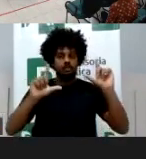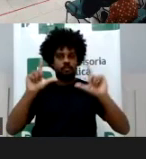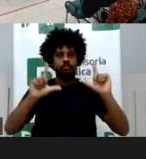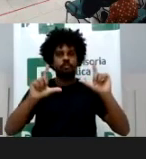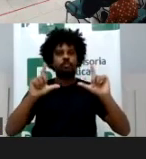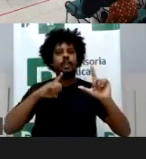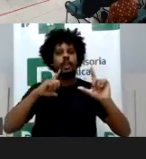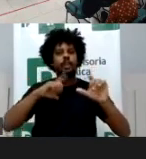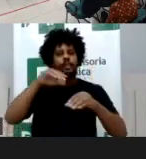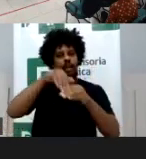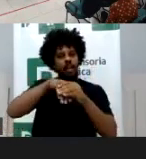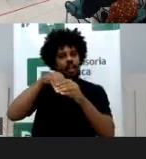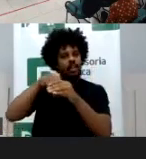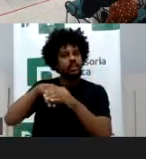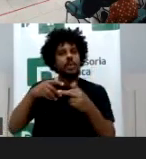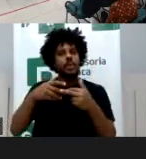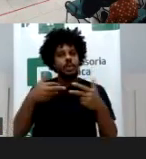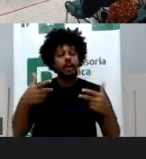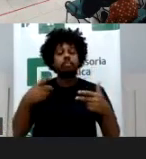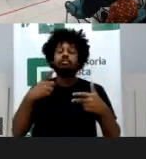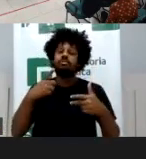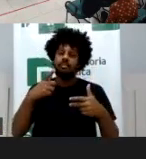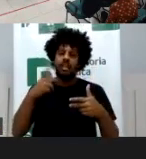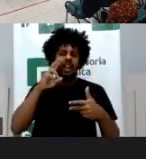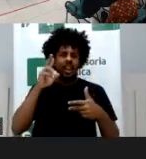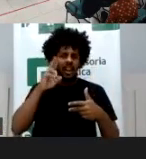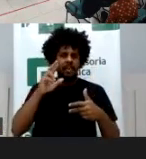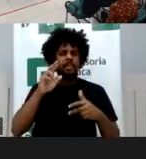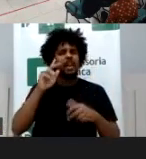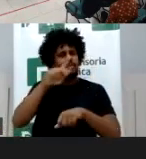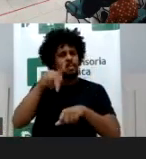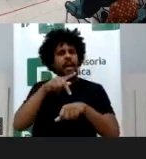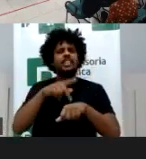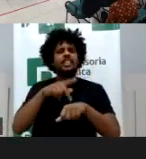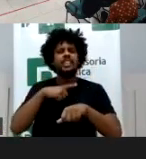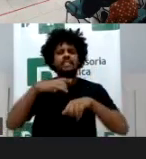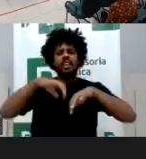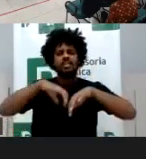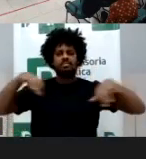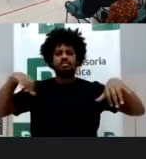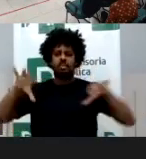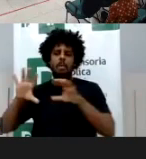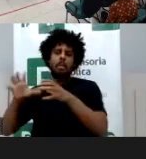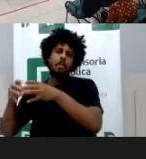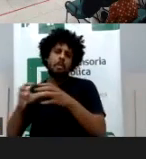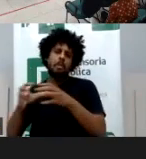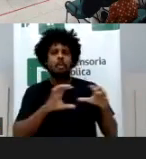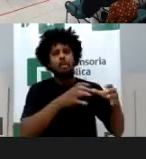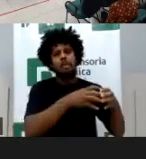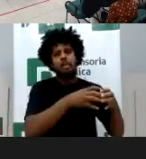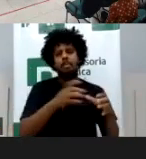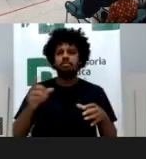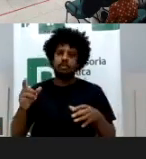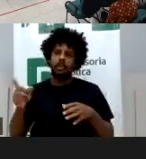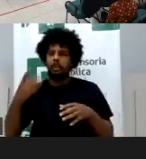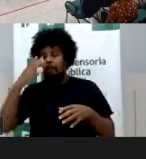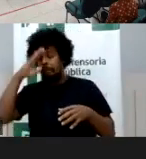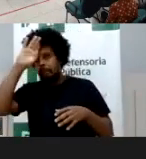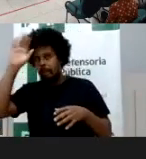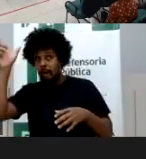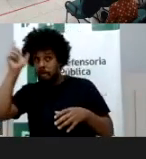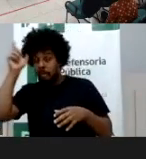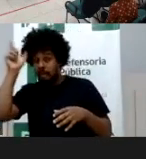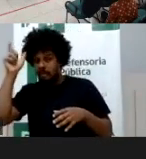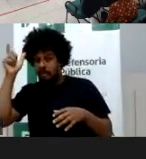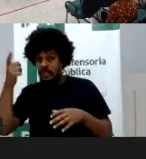desespero, de uma polarização muito sensível, né, de medo do capiroto se reeleger, deixa, vamos para frente, e